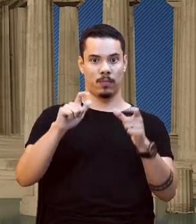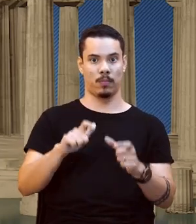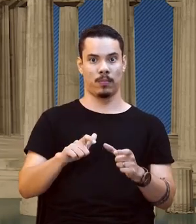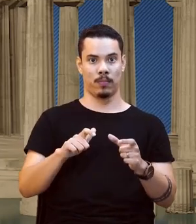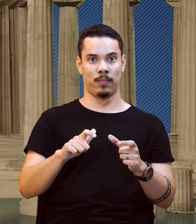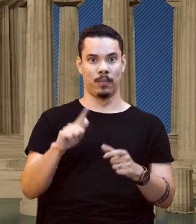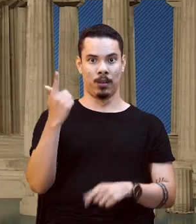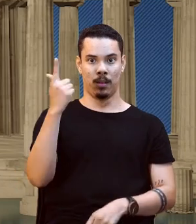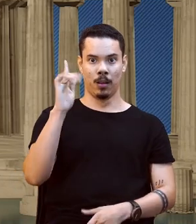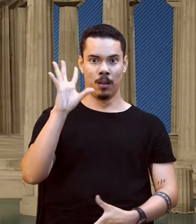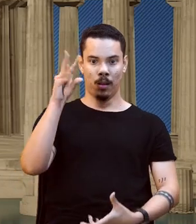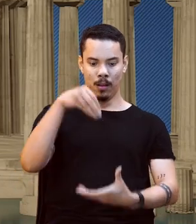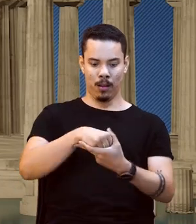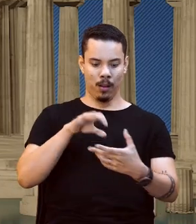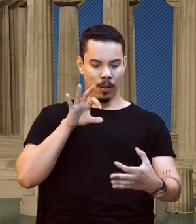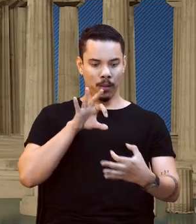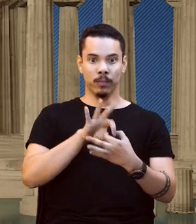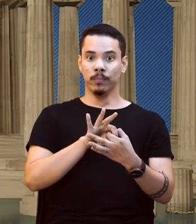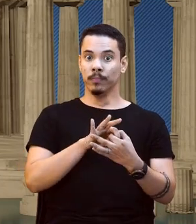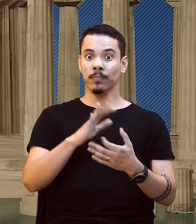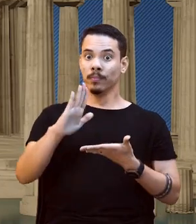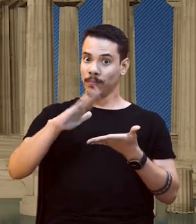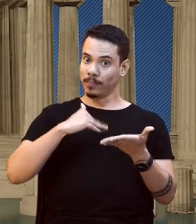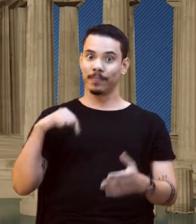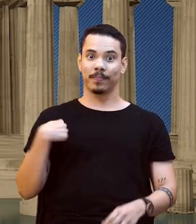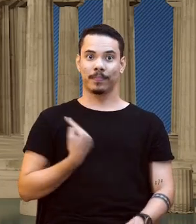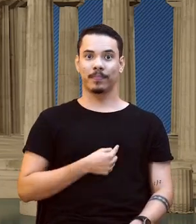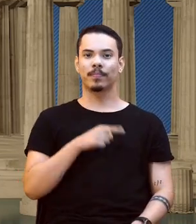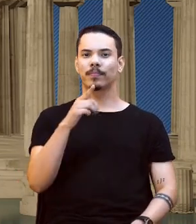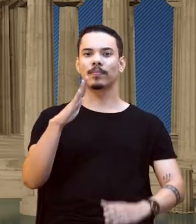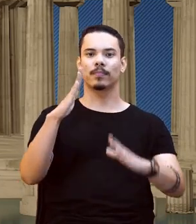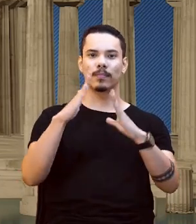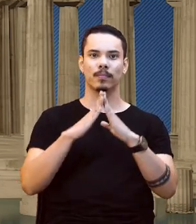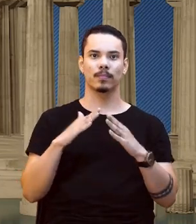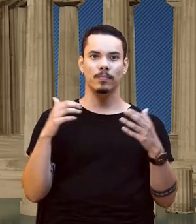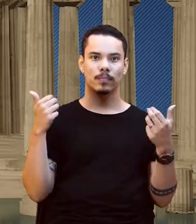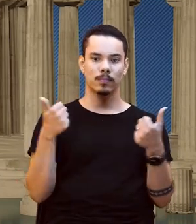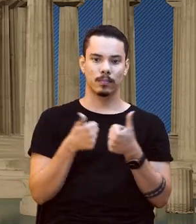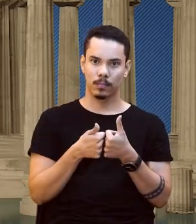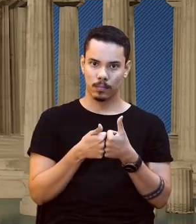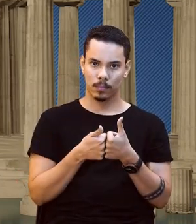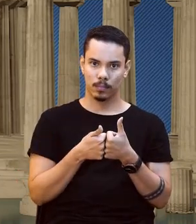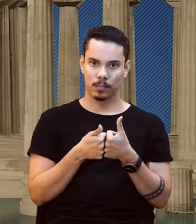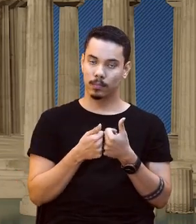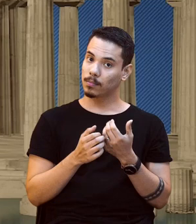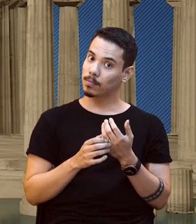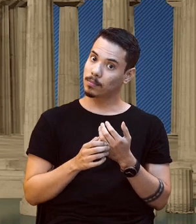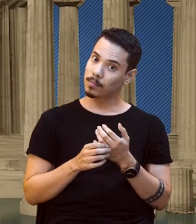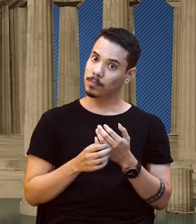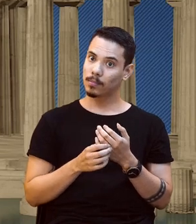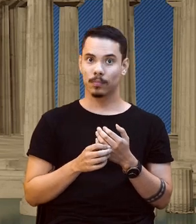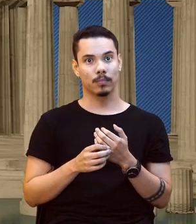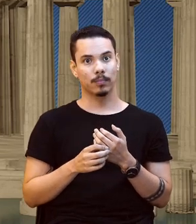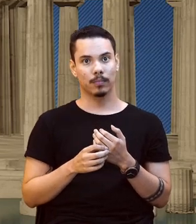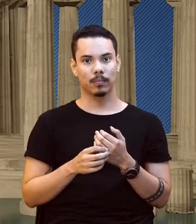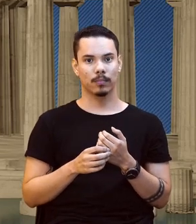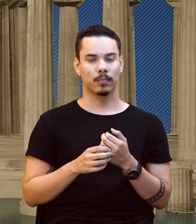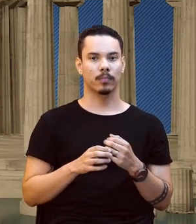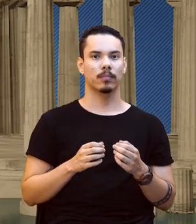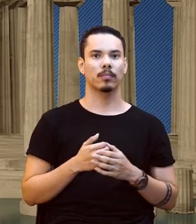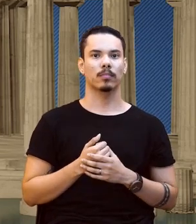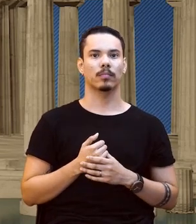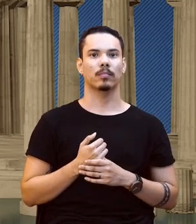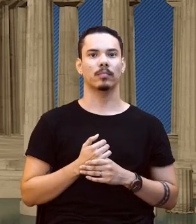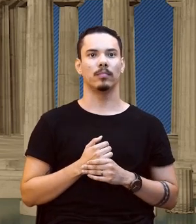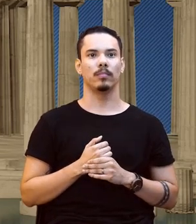Geograficamente falando. Manda aí pra gente, você mora próximo a um corredor ecológico? Então vamos lá, vou aguardar